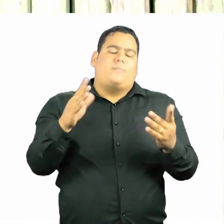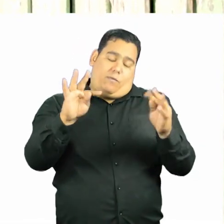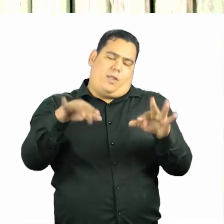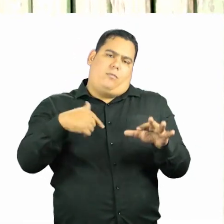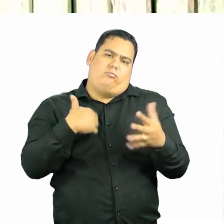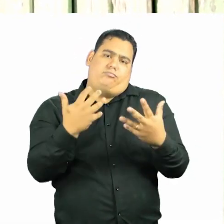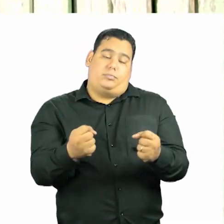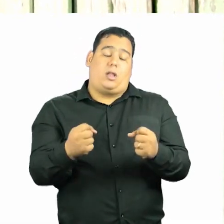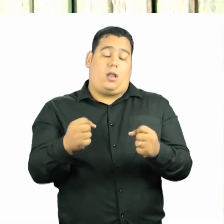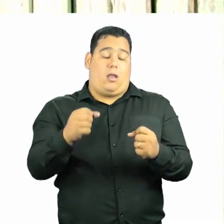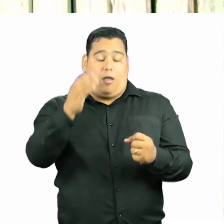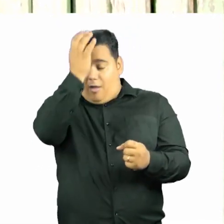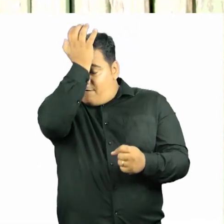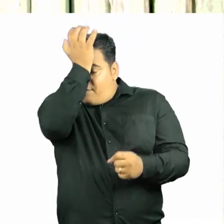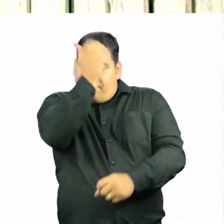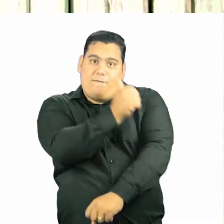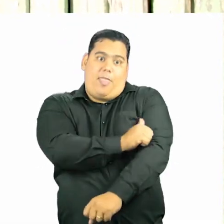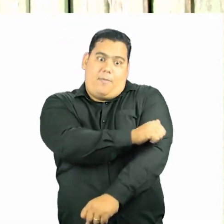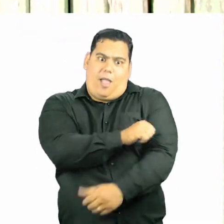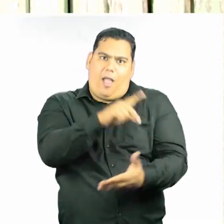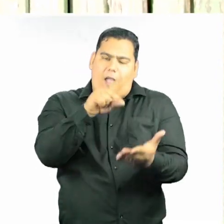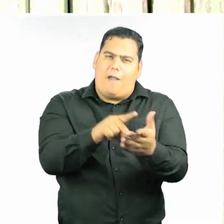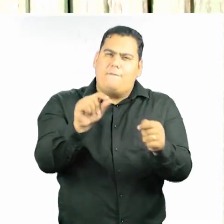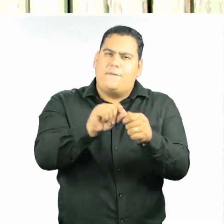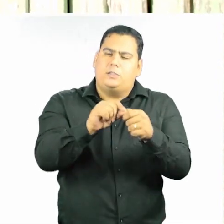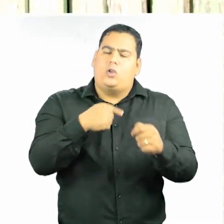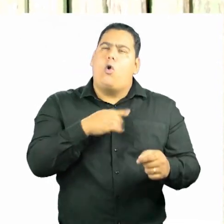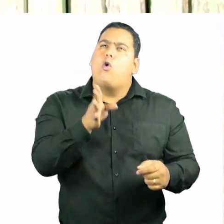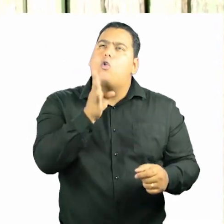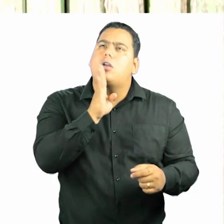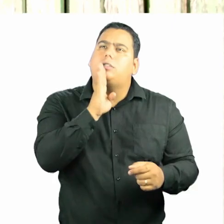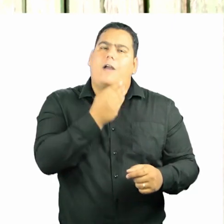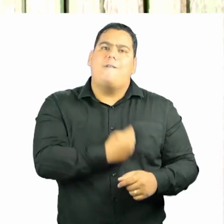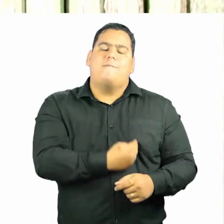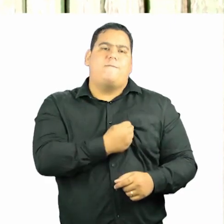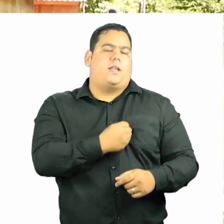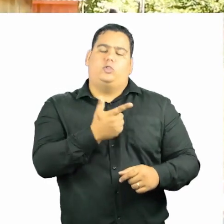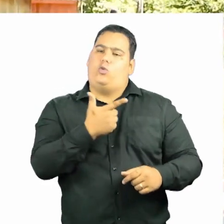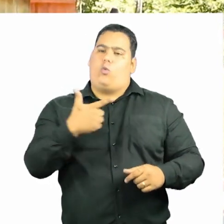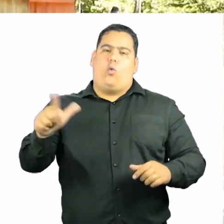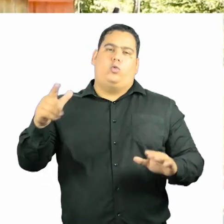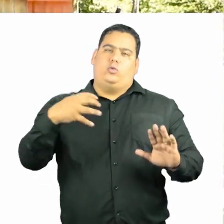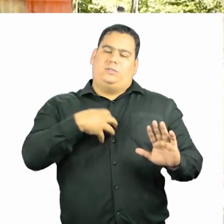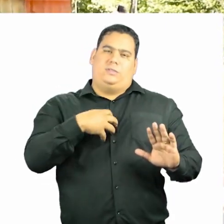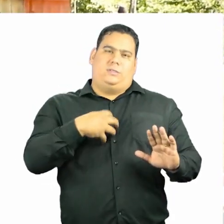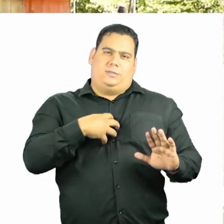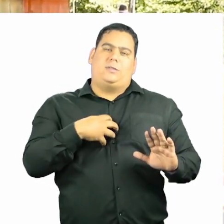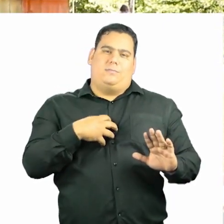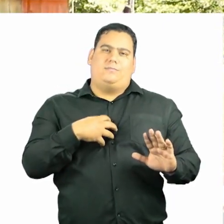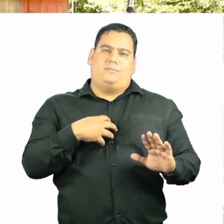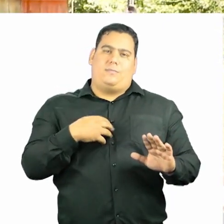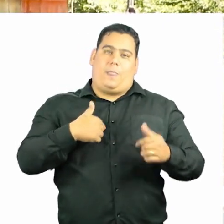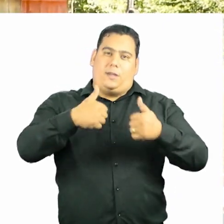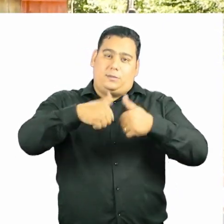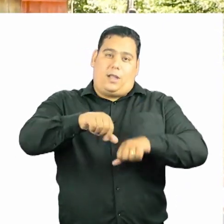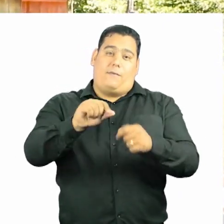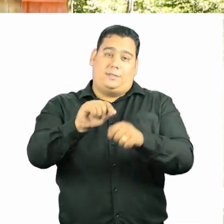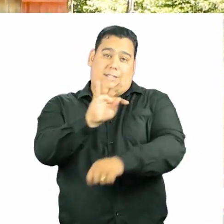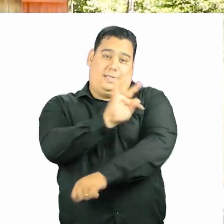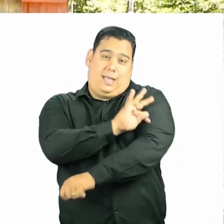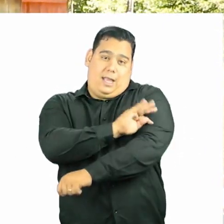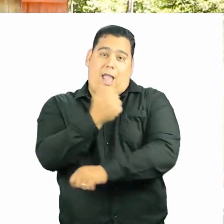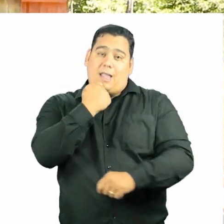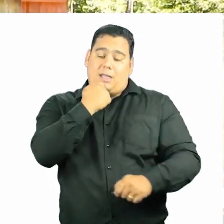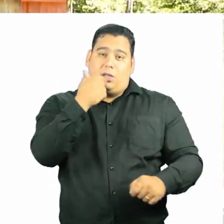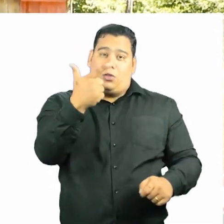A enfermagem na realidade fez eu conhecer a vida de outro olhar. Quando eu estava fazendo técnico ainda,